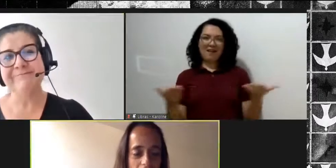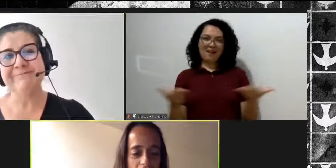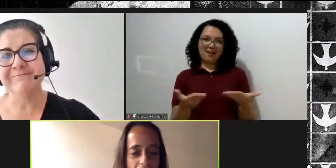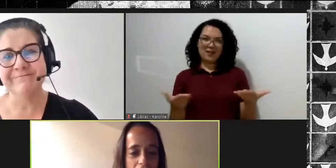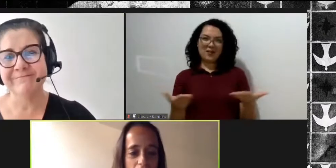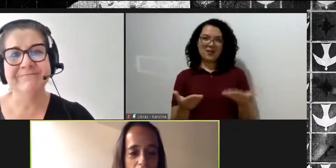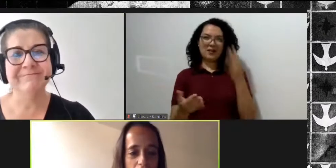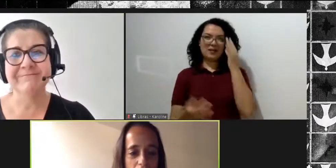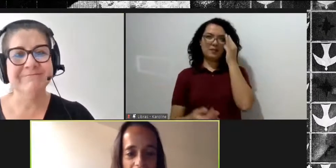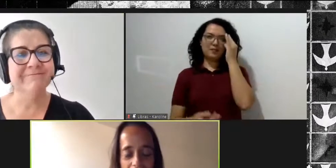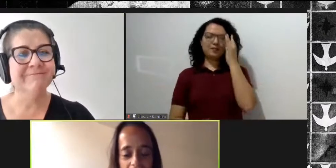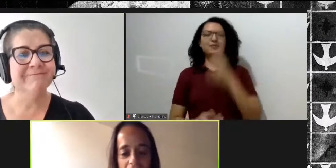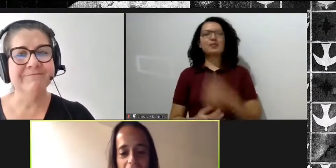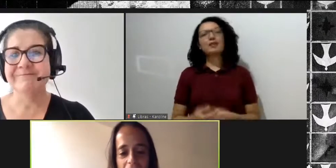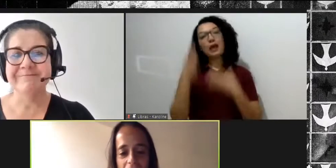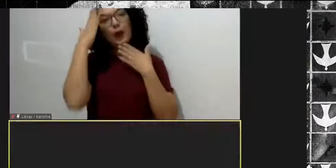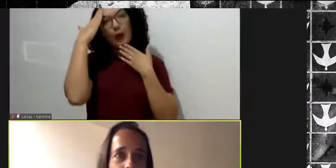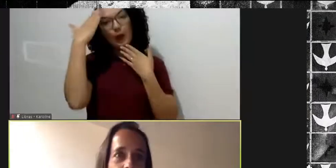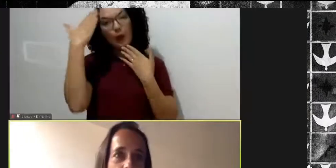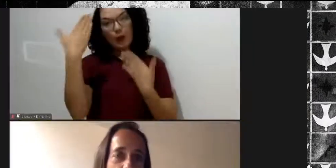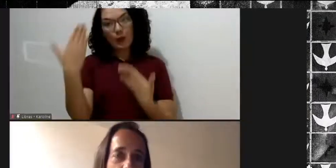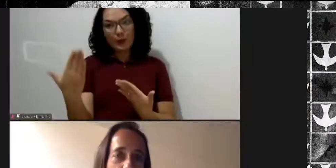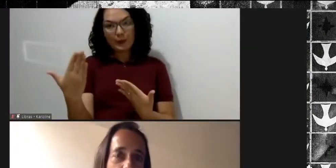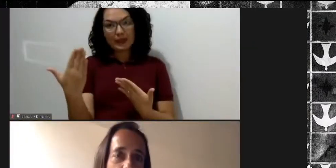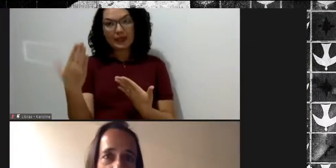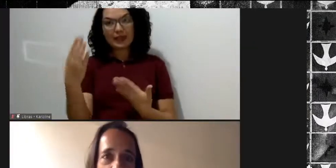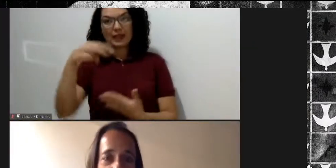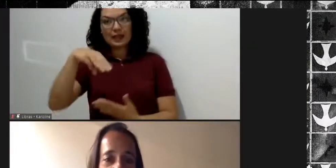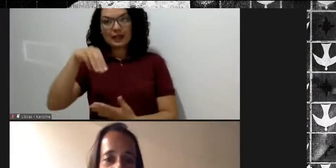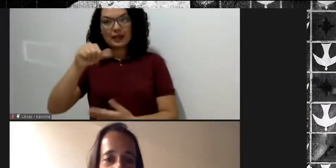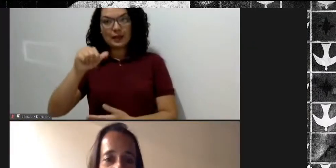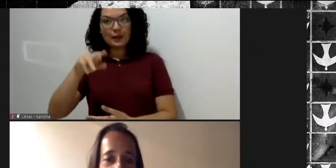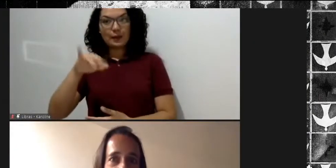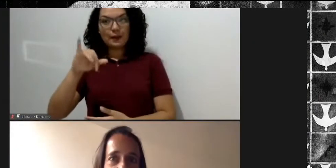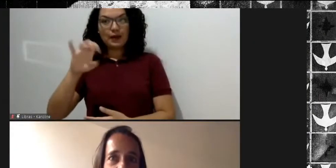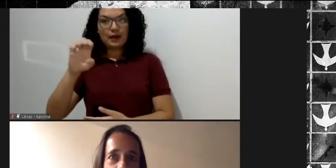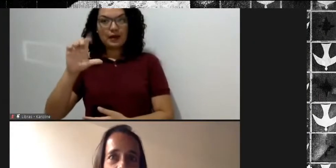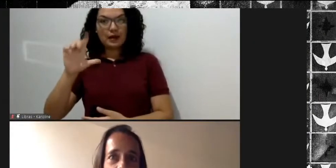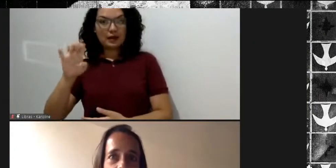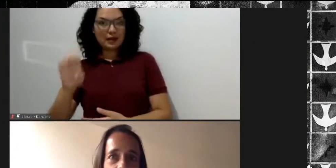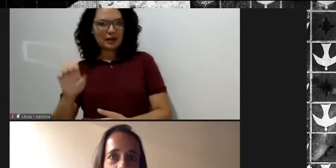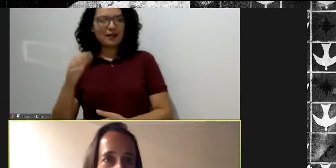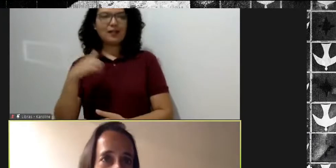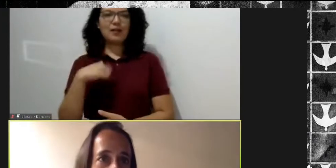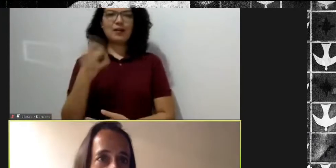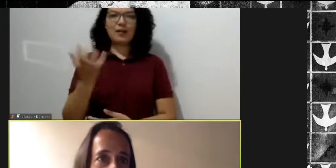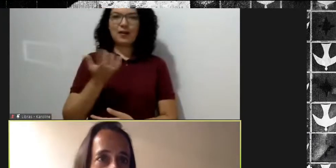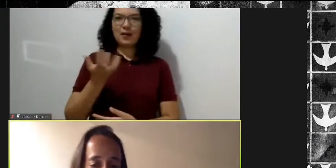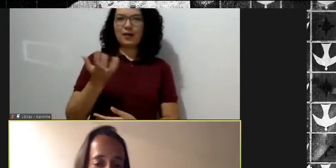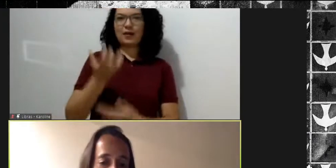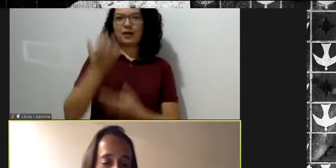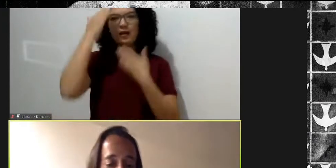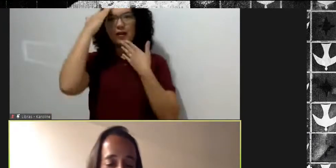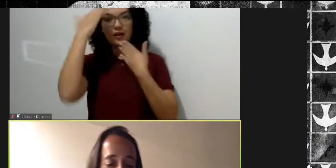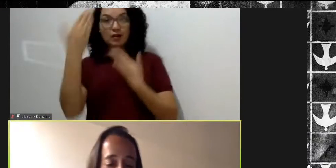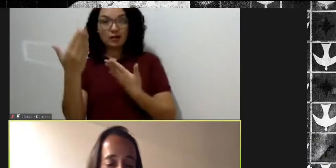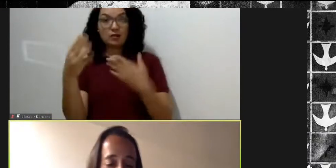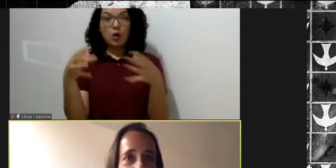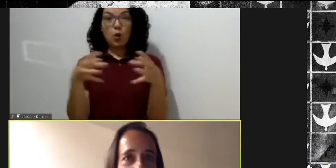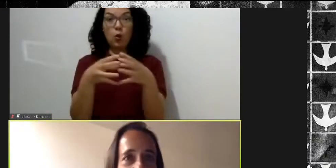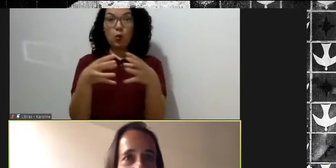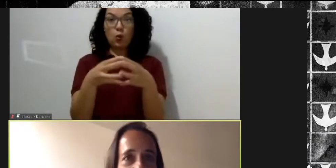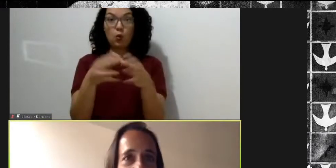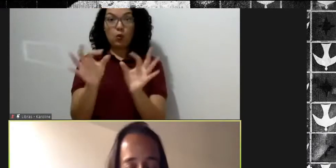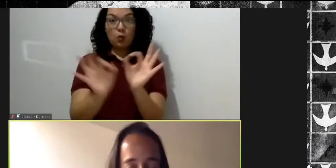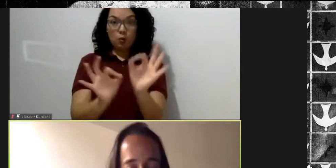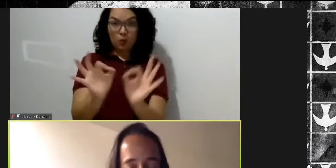Muito obrigado, Maribel. Primeiro que todo, quero agradecer ao Comitê Organizador, em especial creo